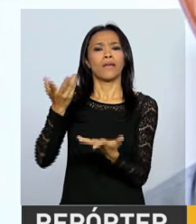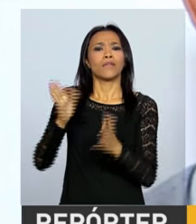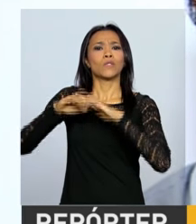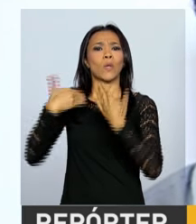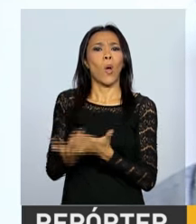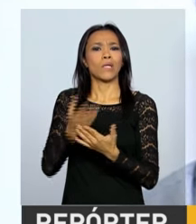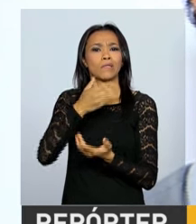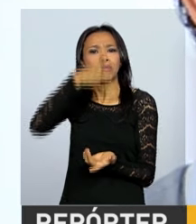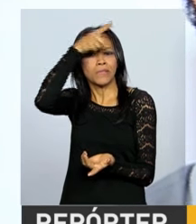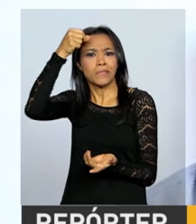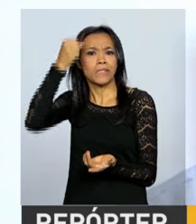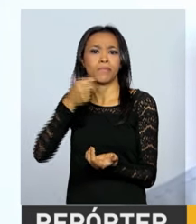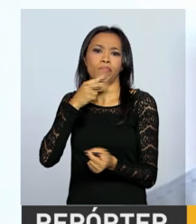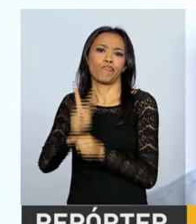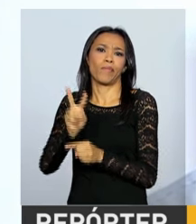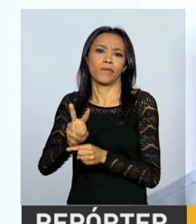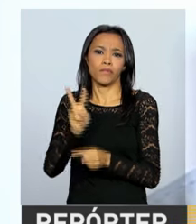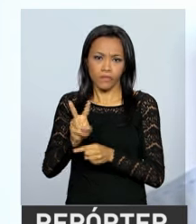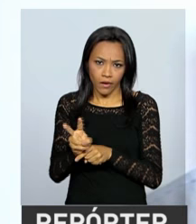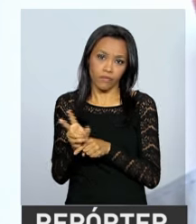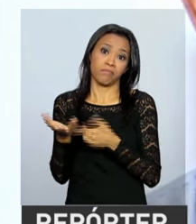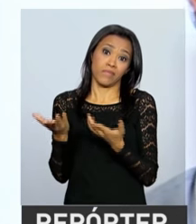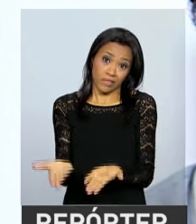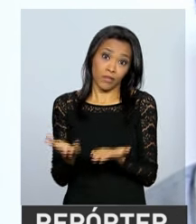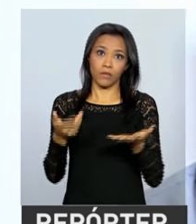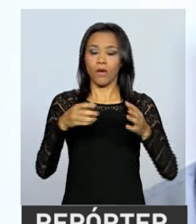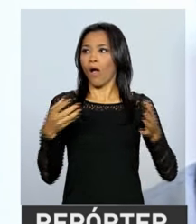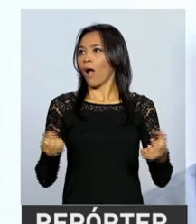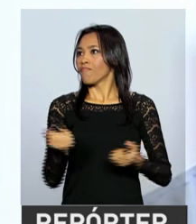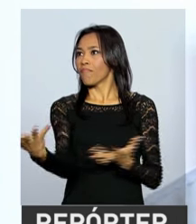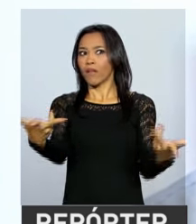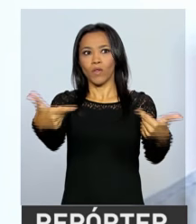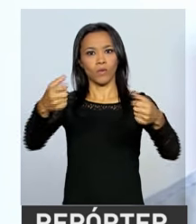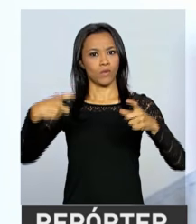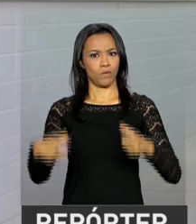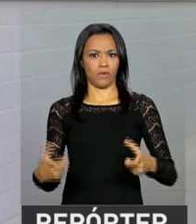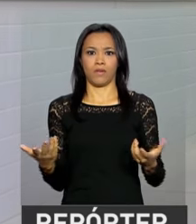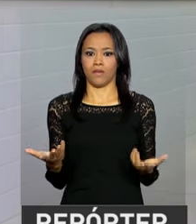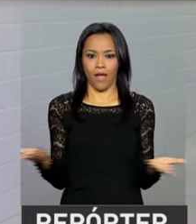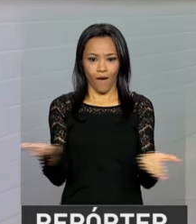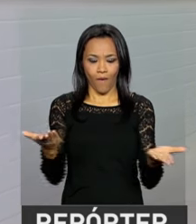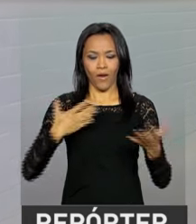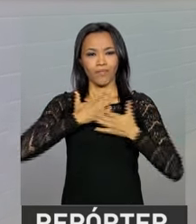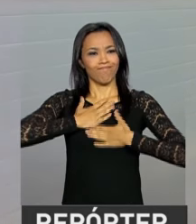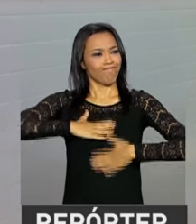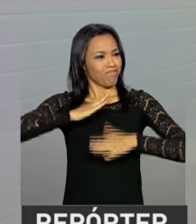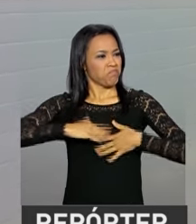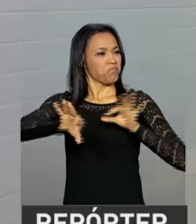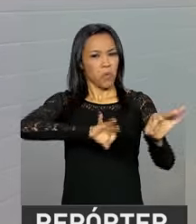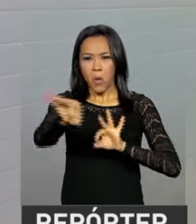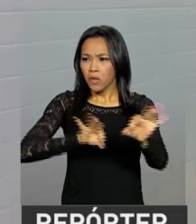municipais, cedidas pelo governo do município. Isso daqui é um prêmio maravilhoso para a gente. A gente vai ficar mais à vontade e